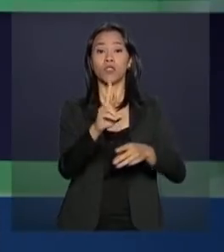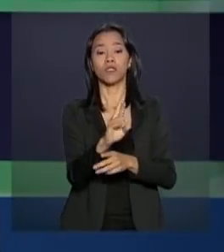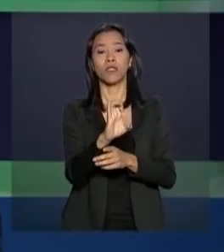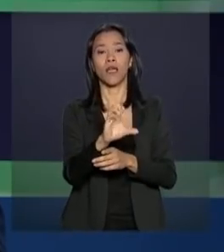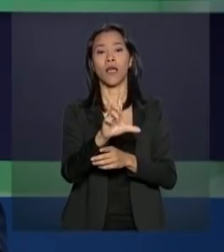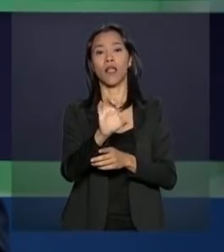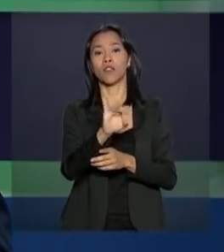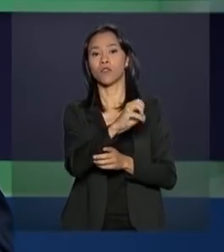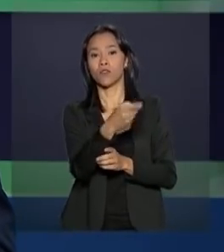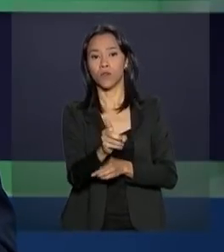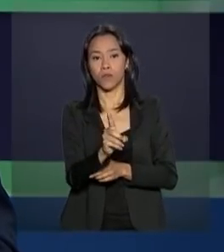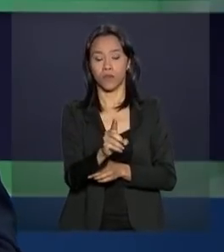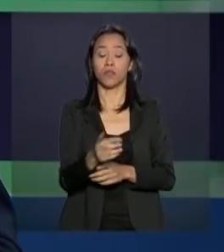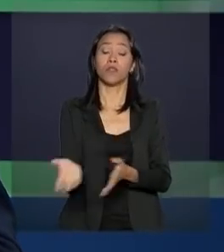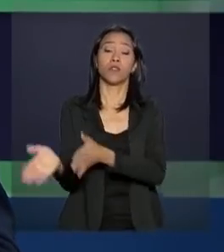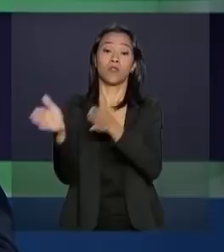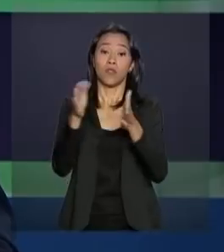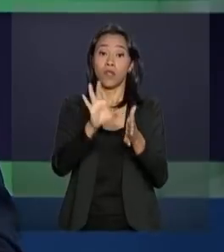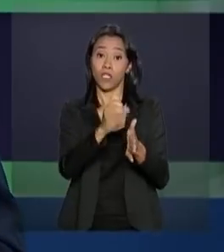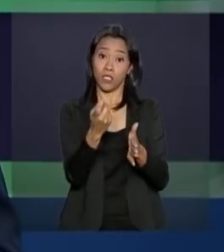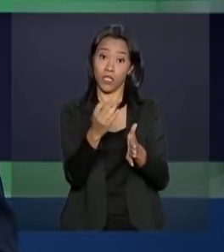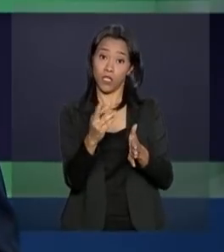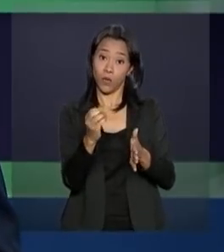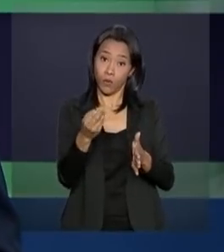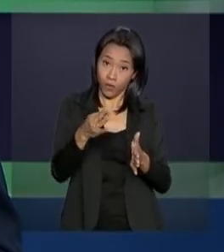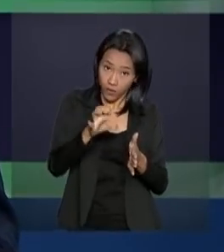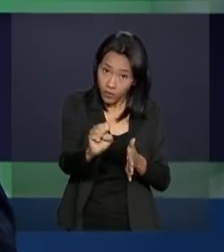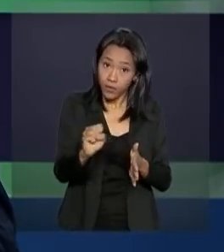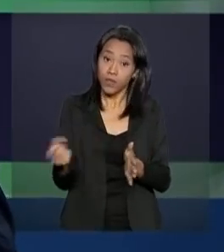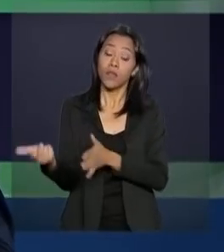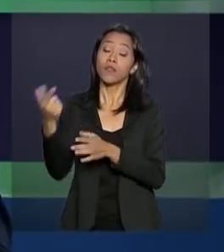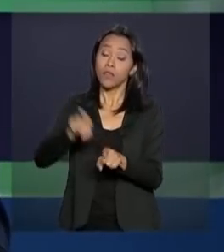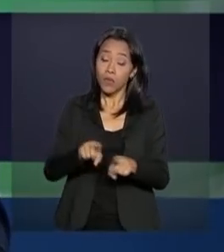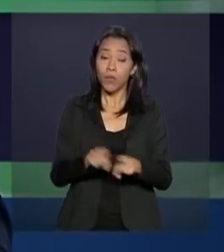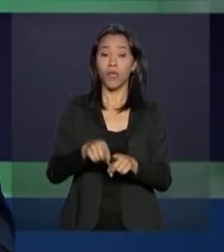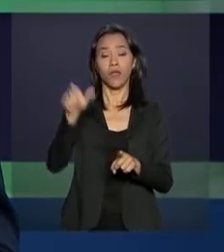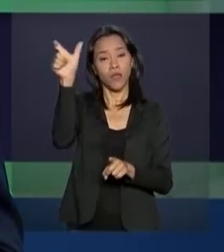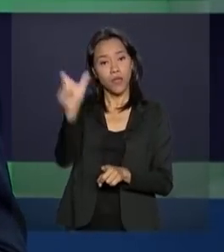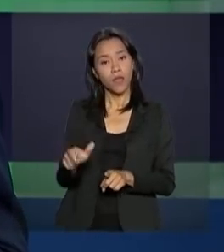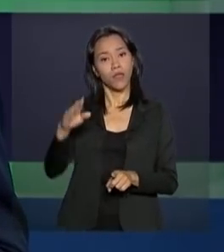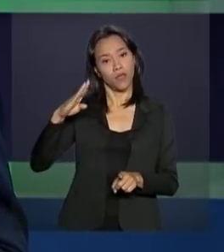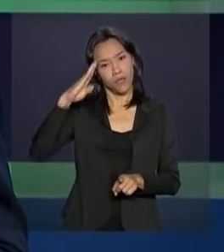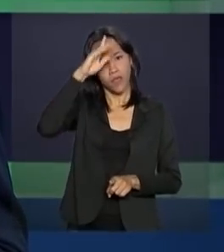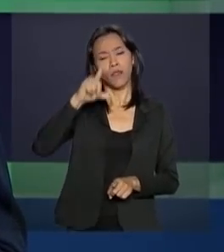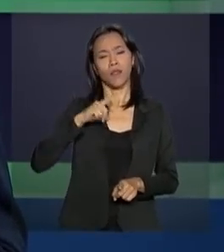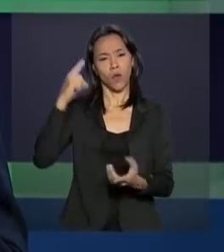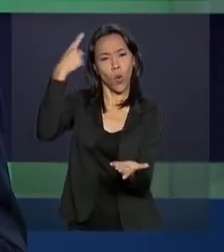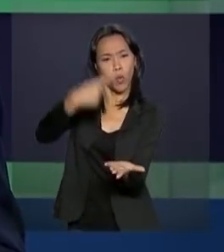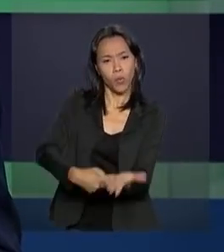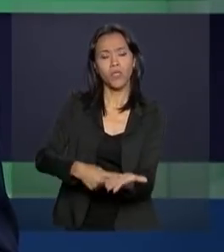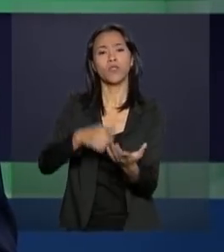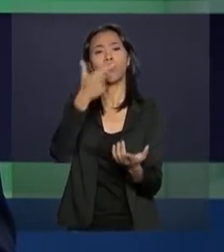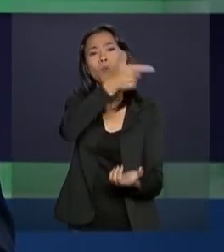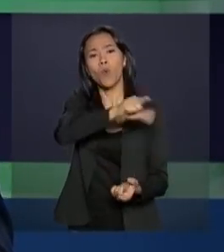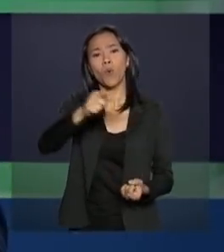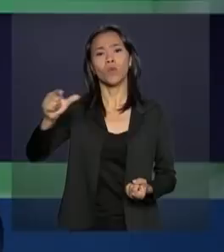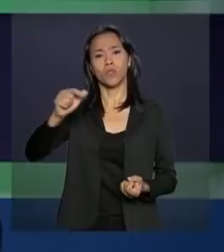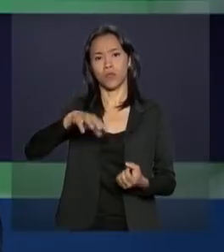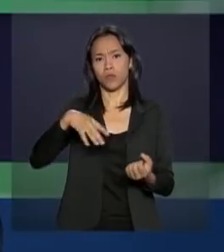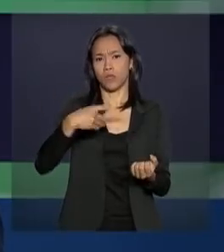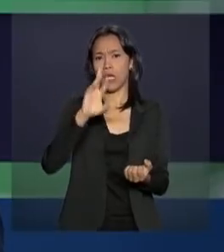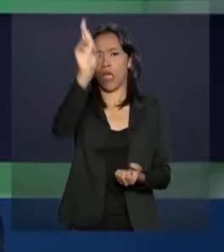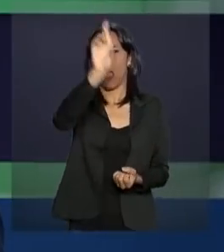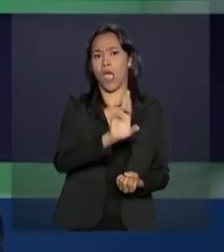trabalho, o presidente Jair Bolsonaro tem compromissos no Palácio do Planalto. Ele tem hoje encontros com autoridades estrangeiras que vieram para a posse.